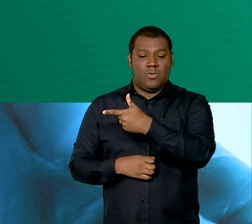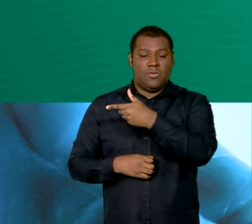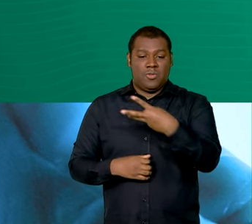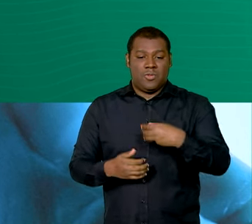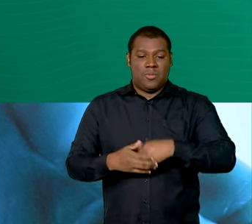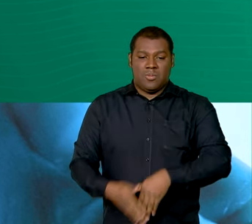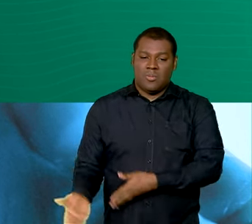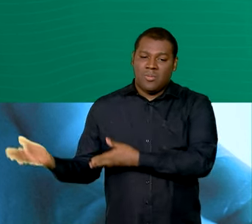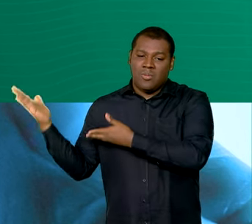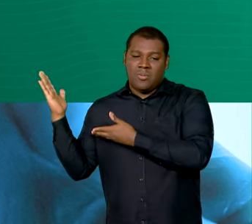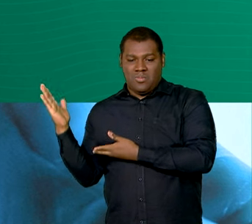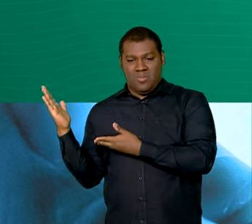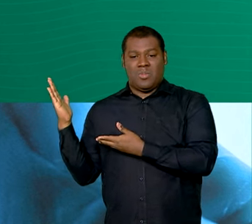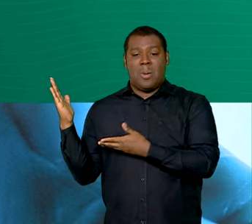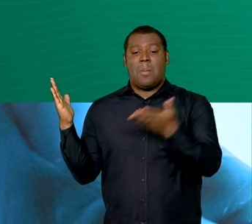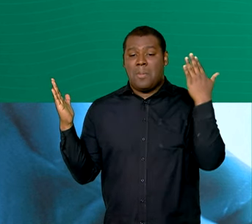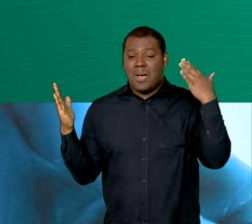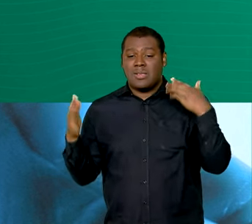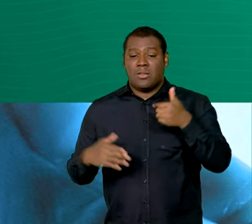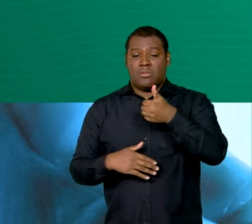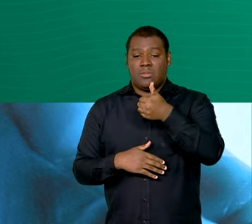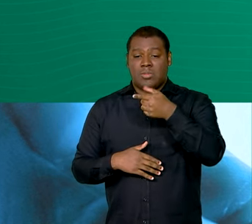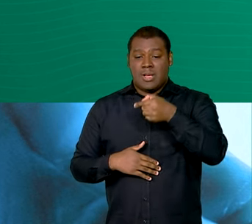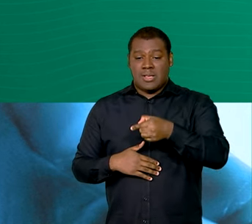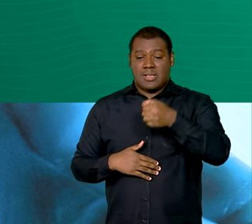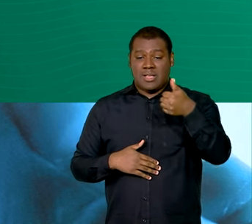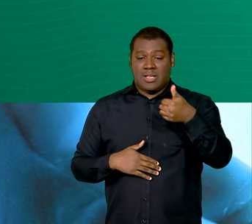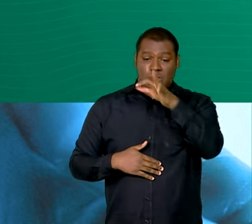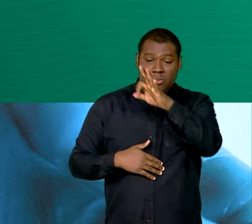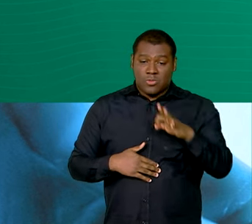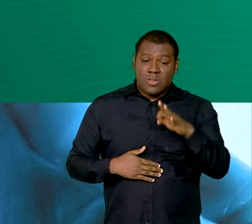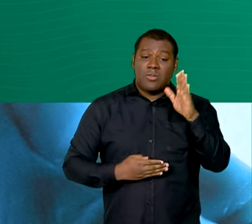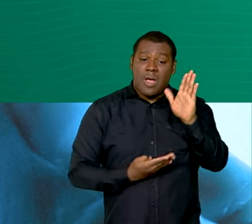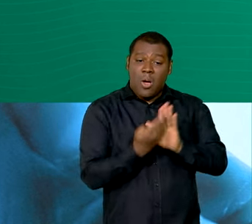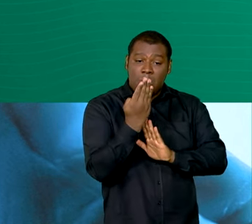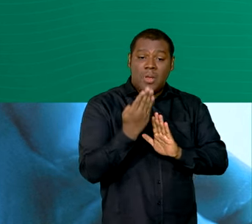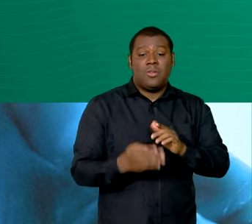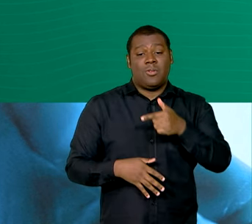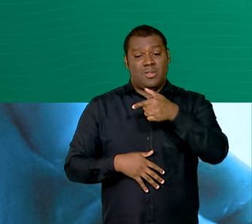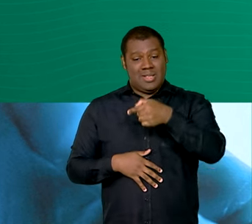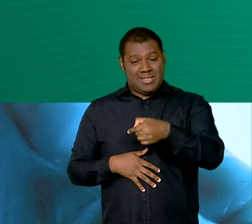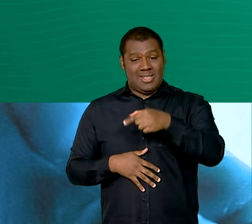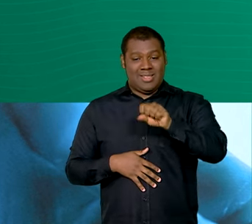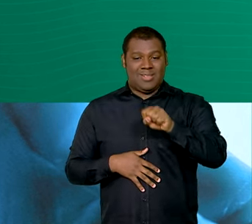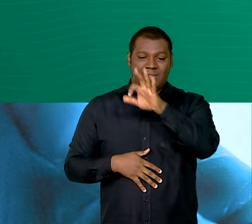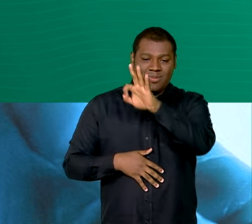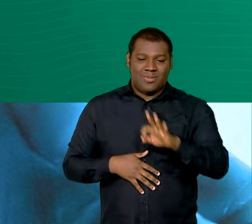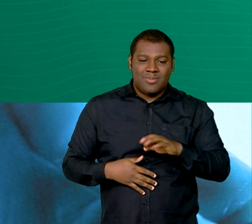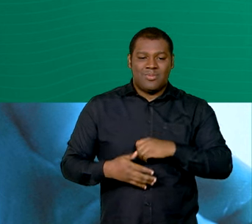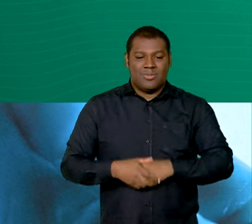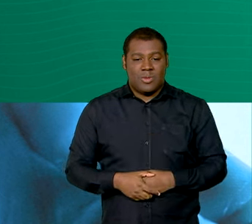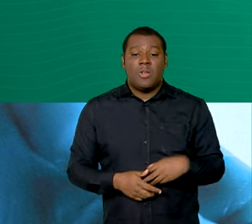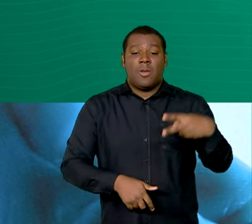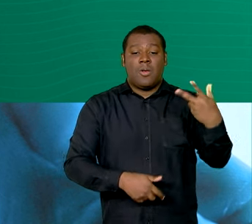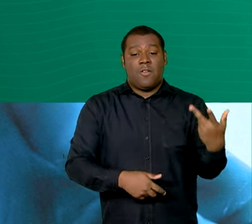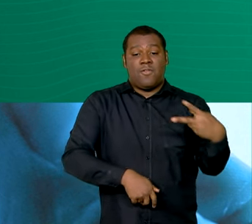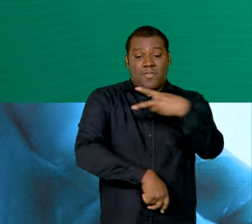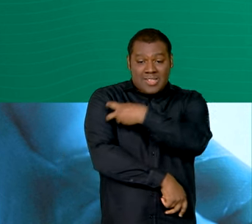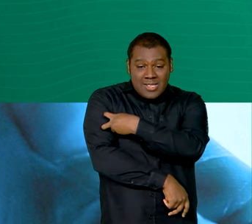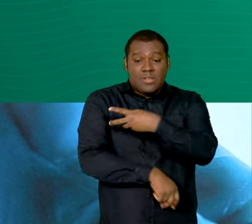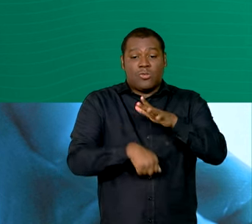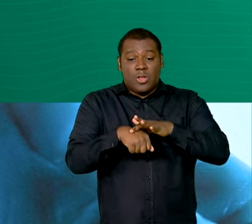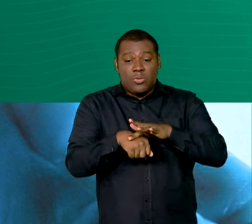pneumocócica passou de 71% para 78%. As taxas de vacinação da polio cresceram de